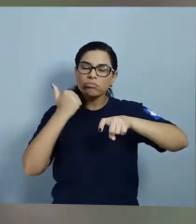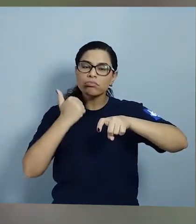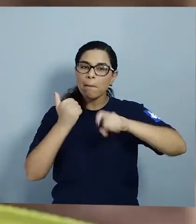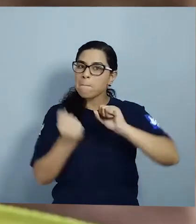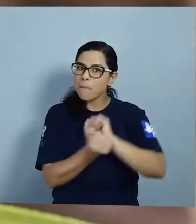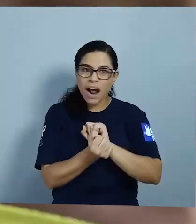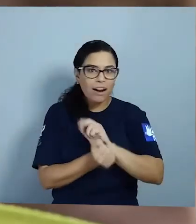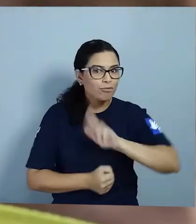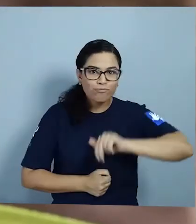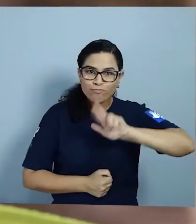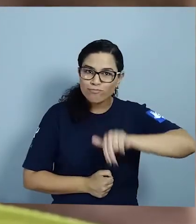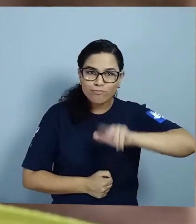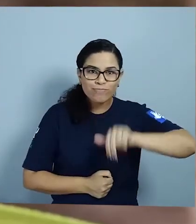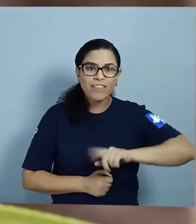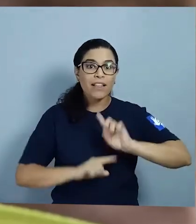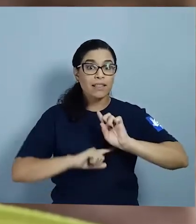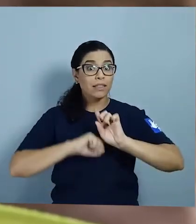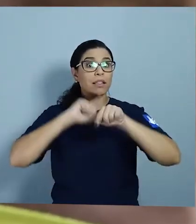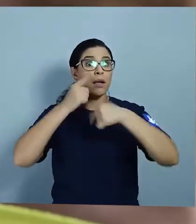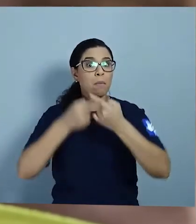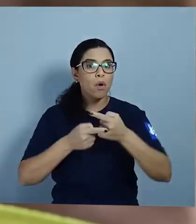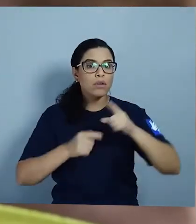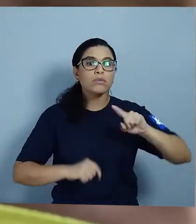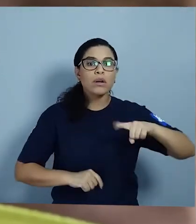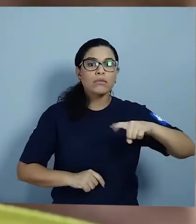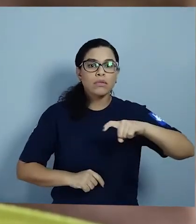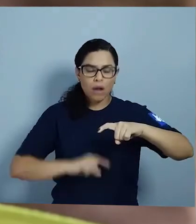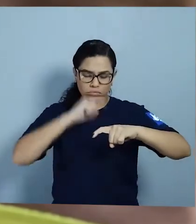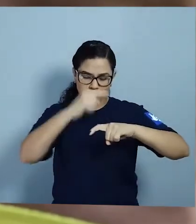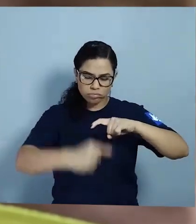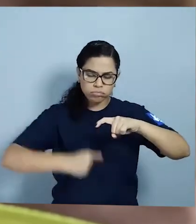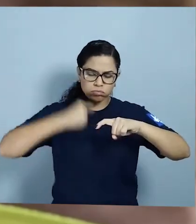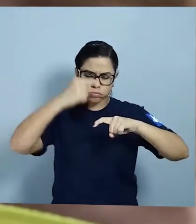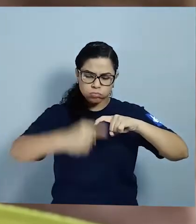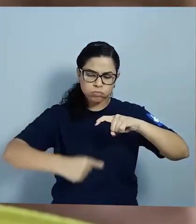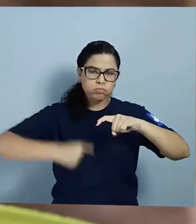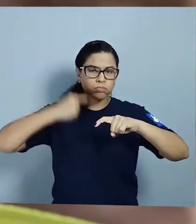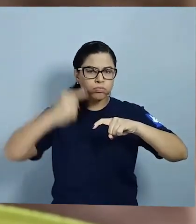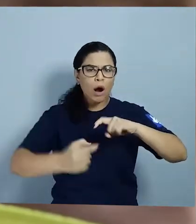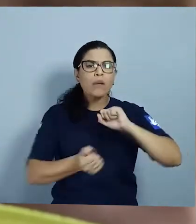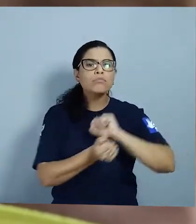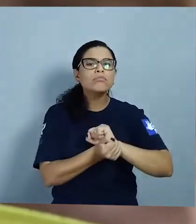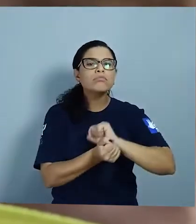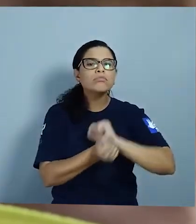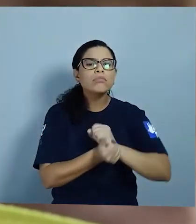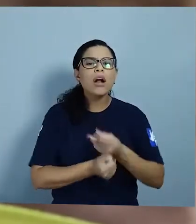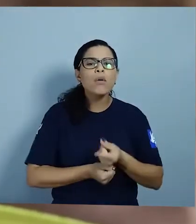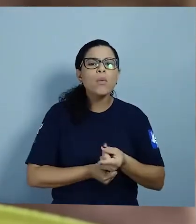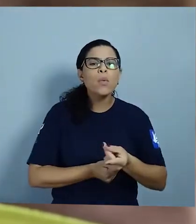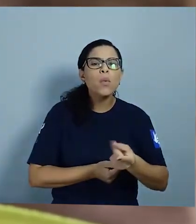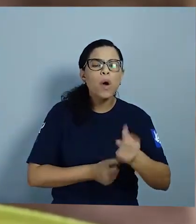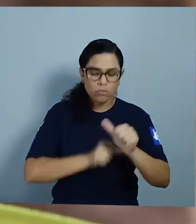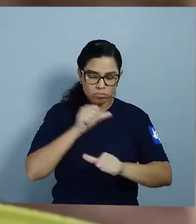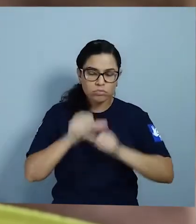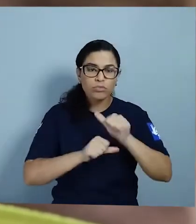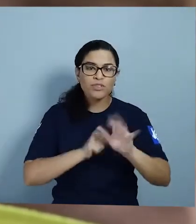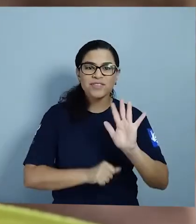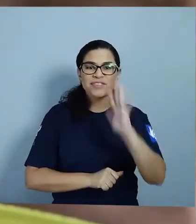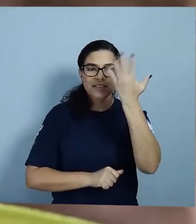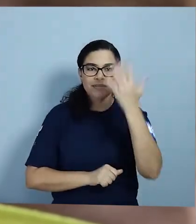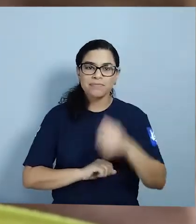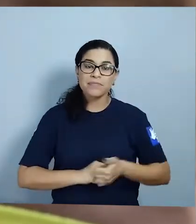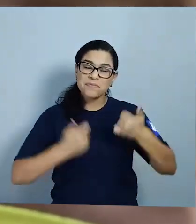come sem parar Depois, ela cria um casulo E fica ali quietinha Até completar a metamorfose